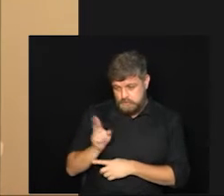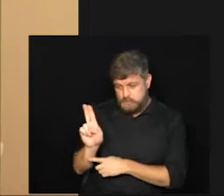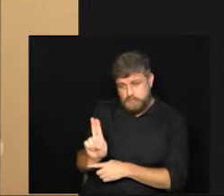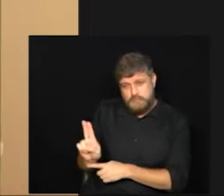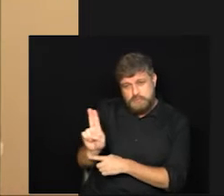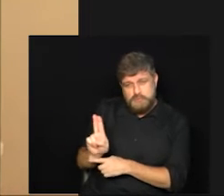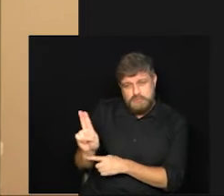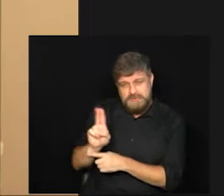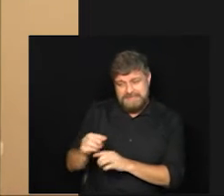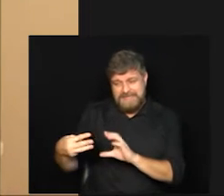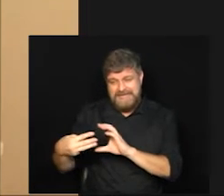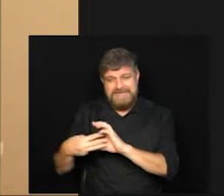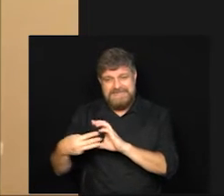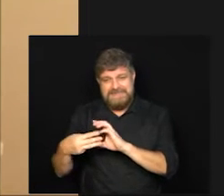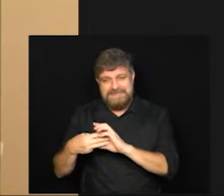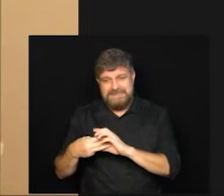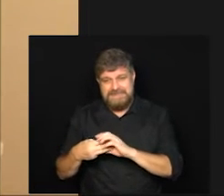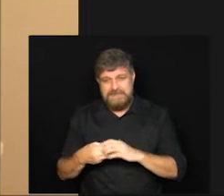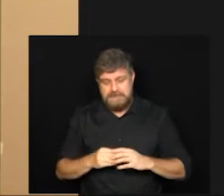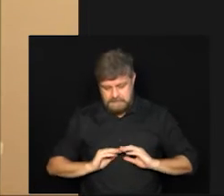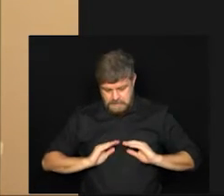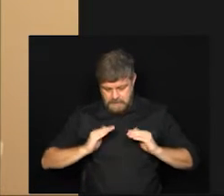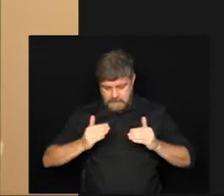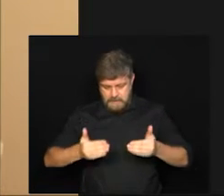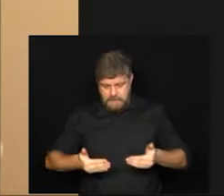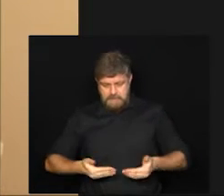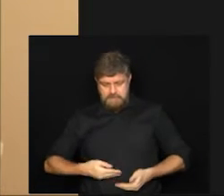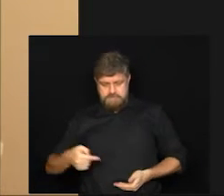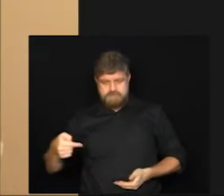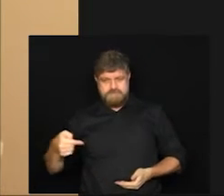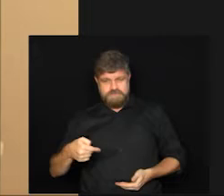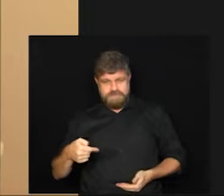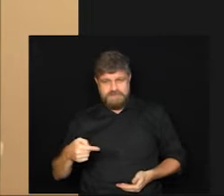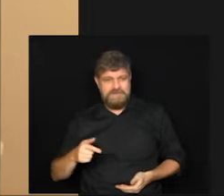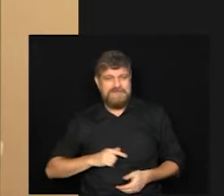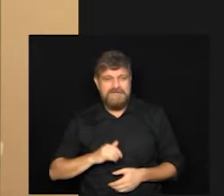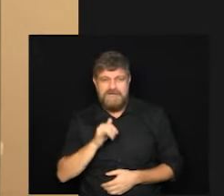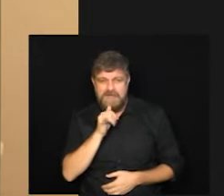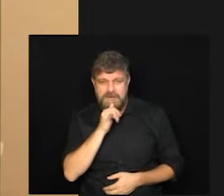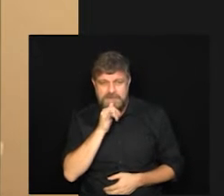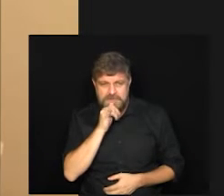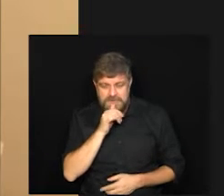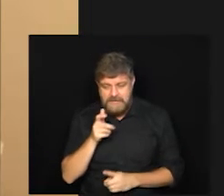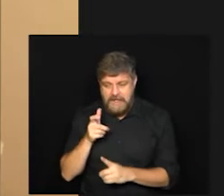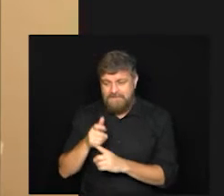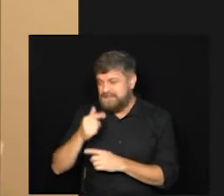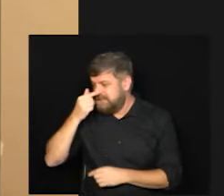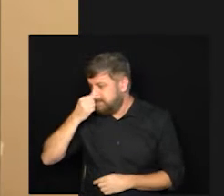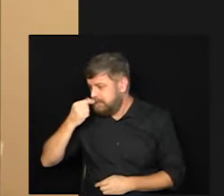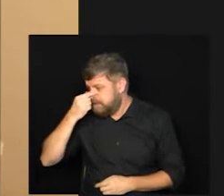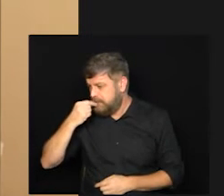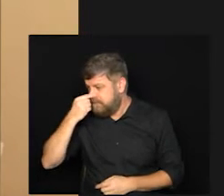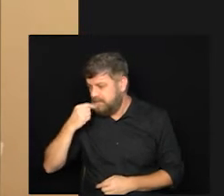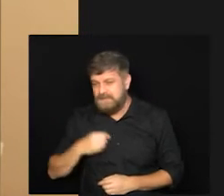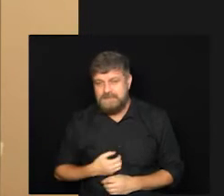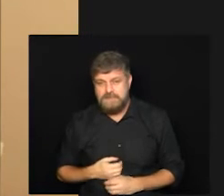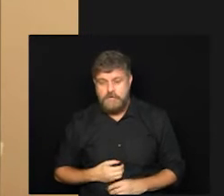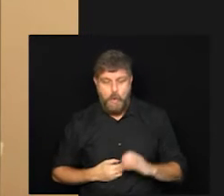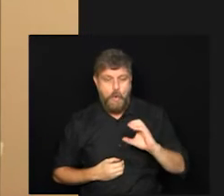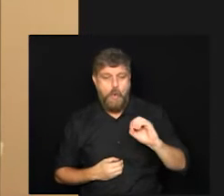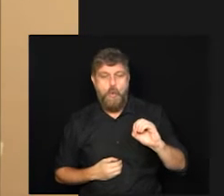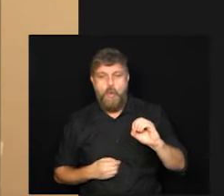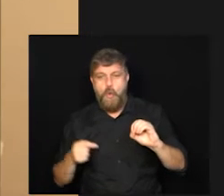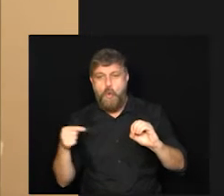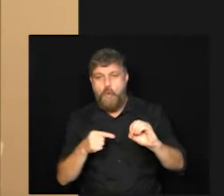células embrionárias são células embrionárias por exemplo igual da vacina da gripe de ovo né então